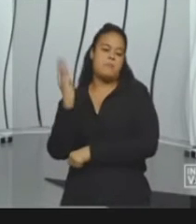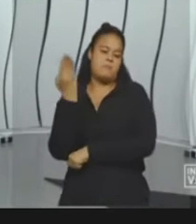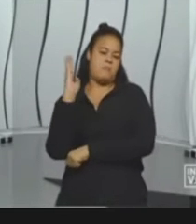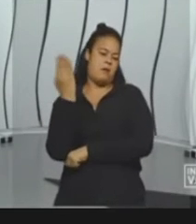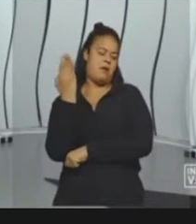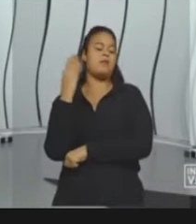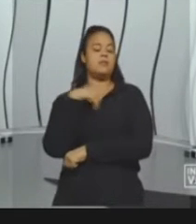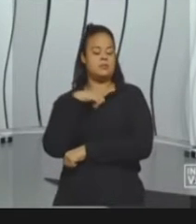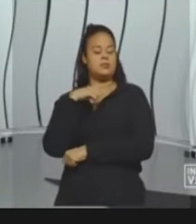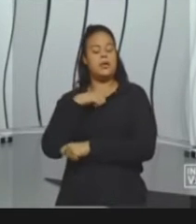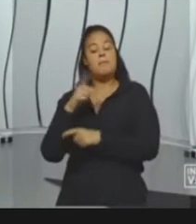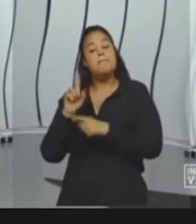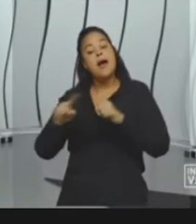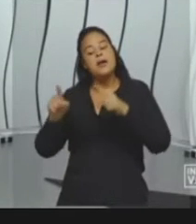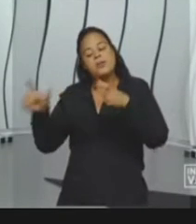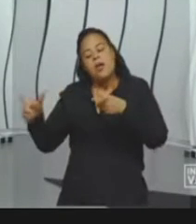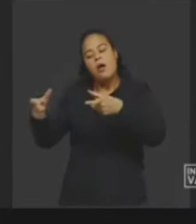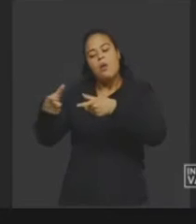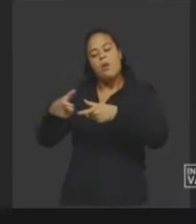considerada baixa.